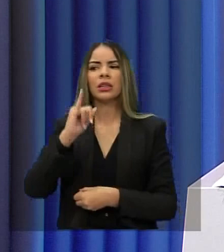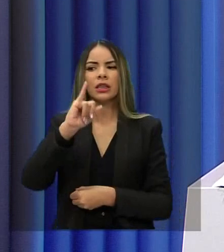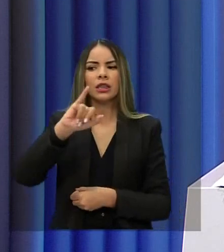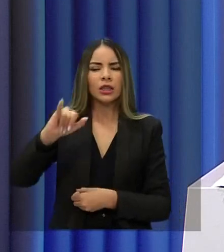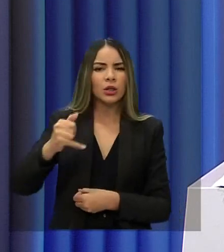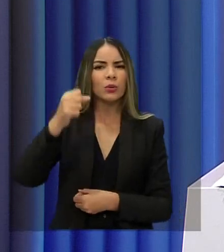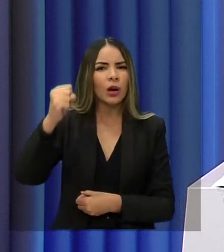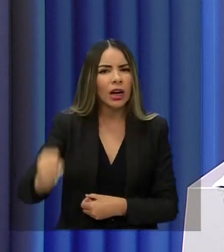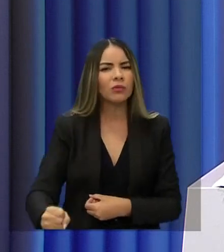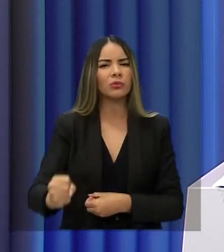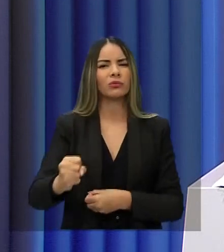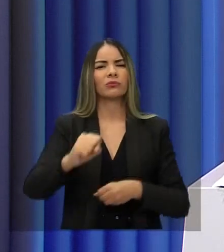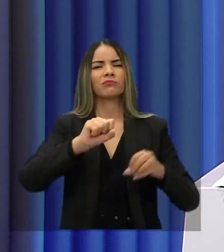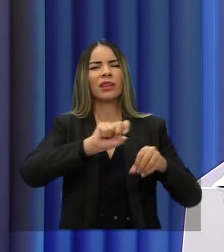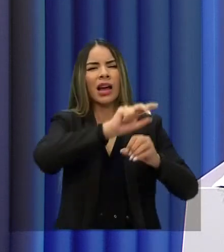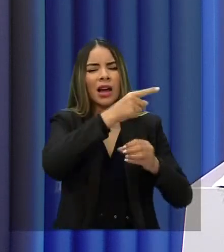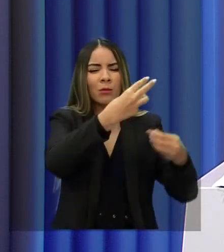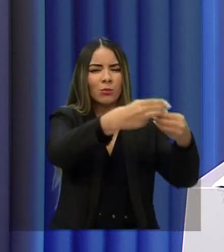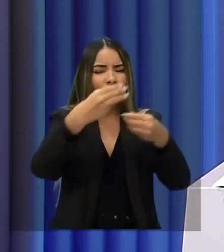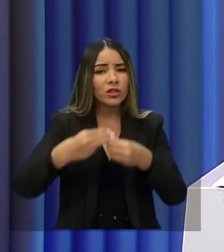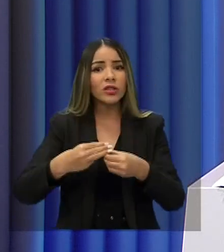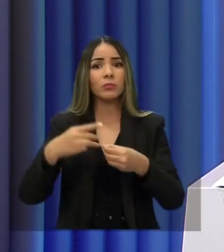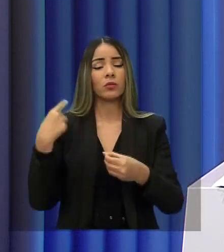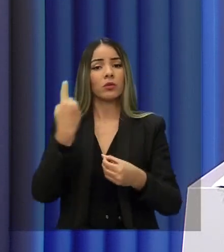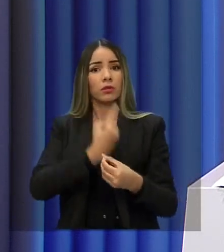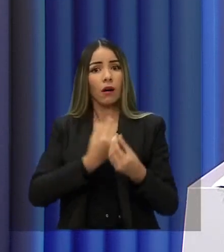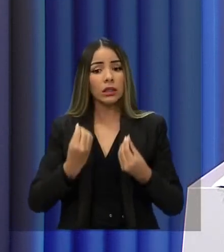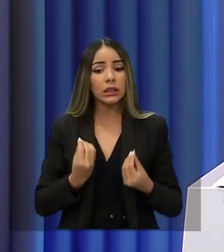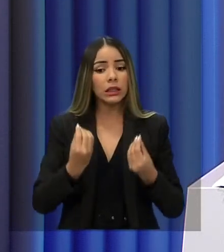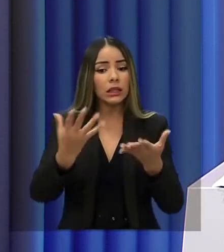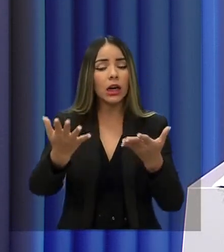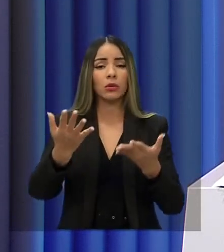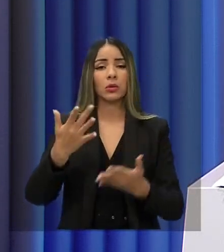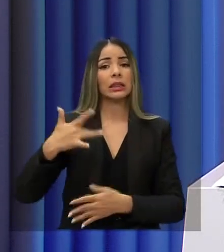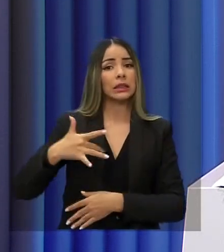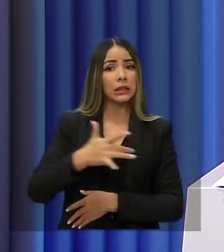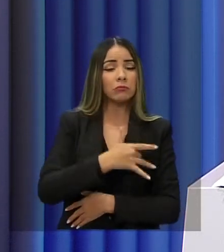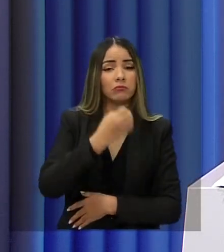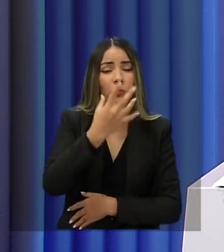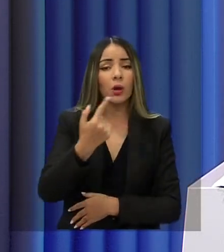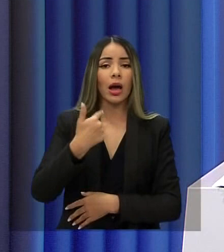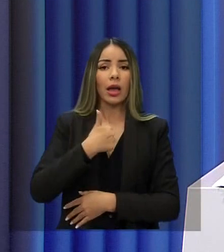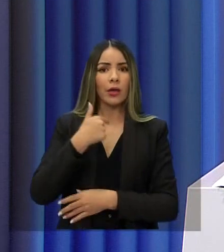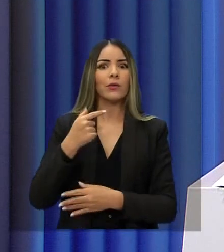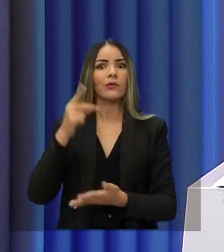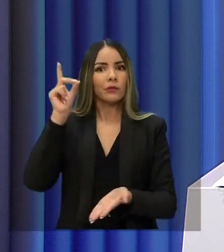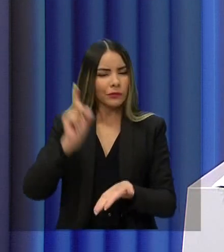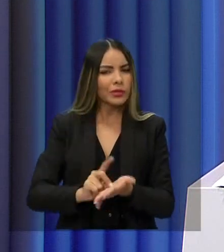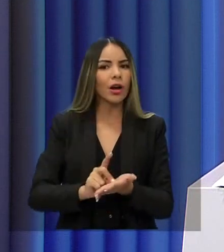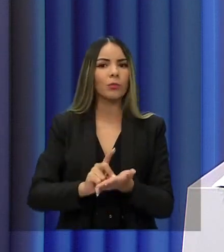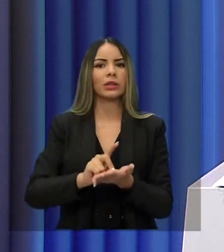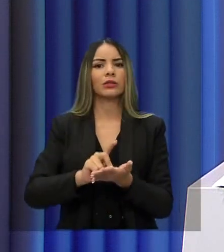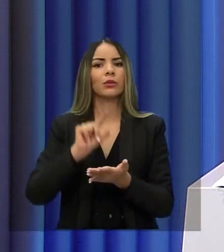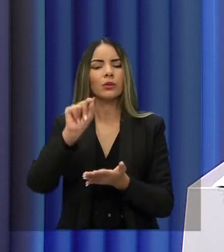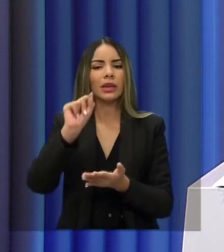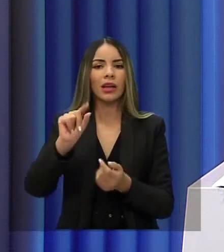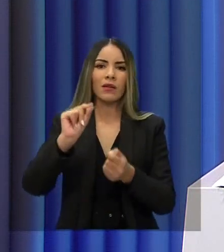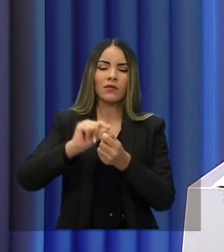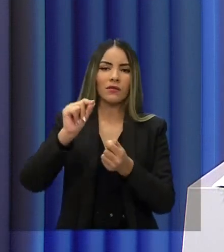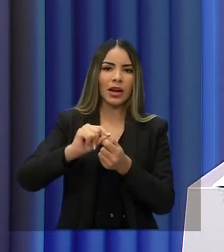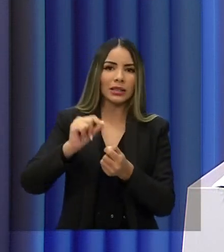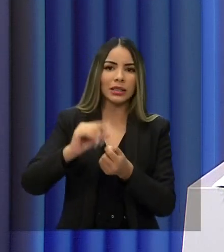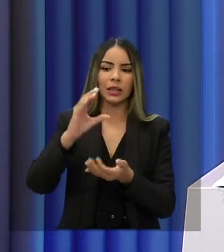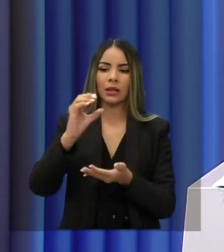realidade. Um dano ao meio ambiente, um dano à saúde do povo. Eu vou viabilizar, finalmente, os consórcios regionais